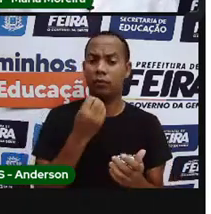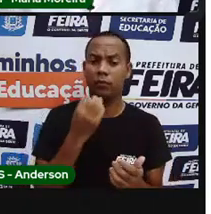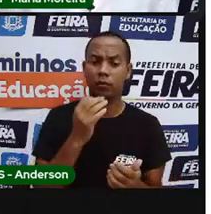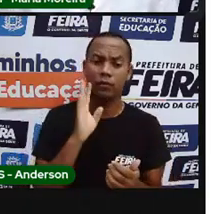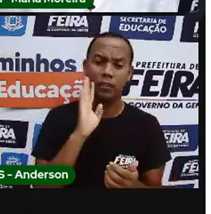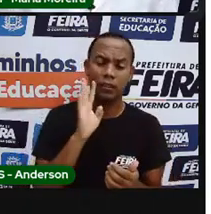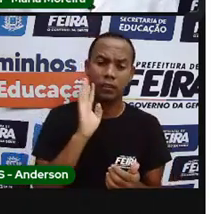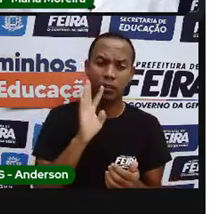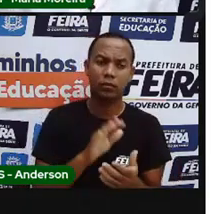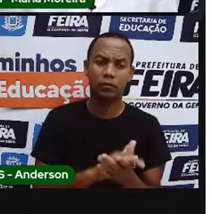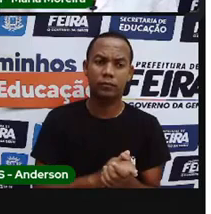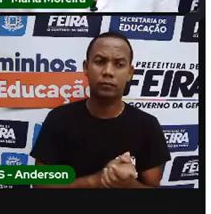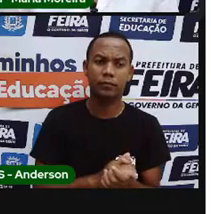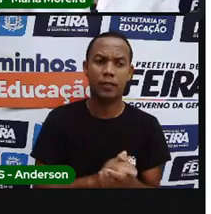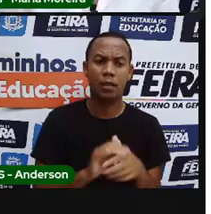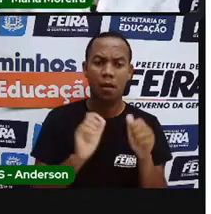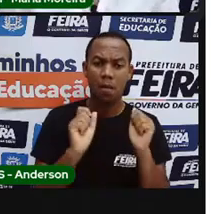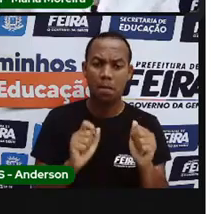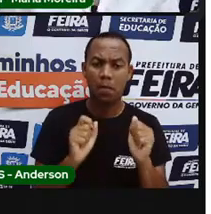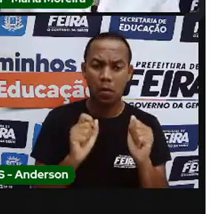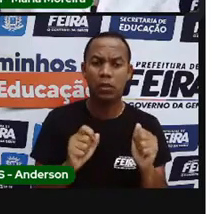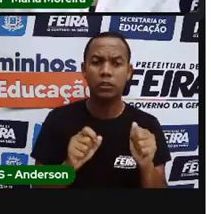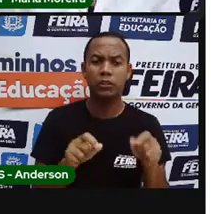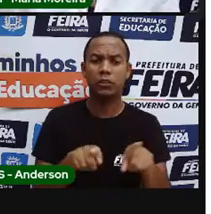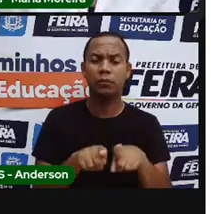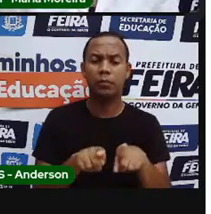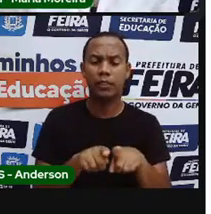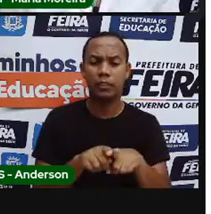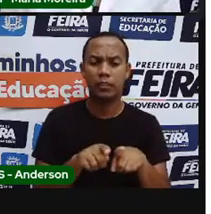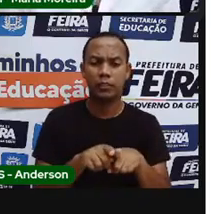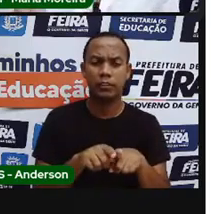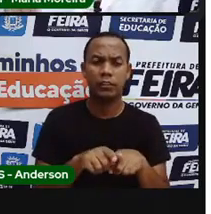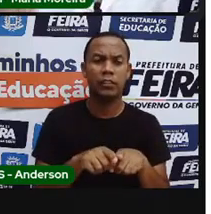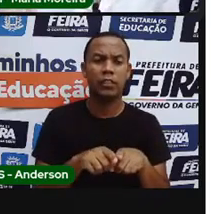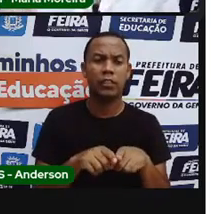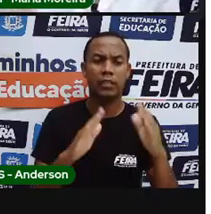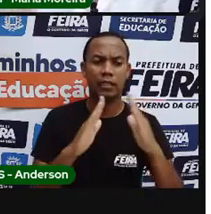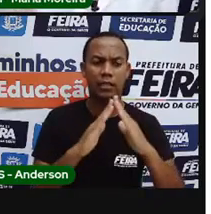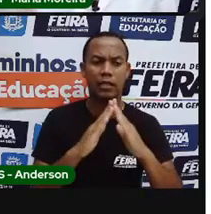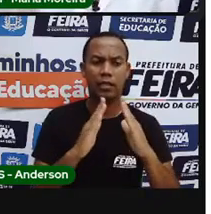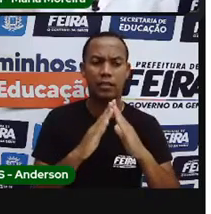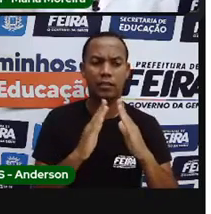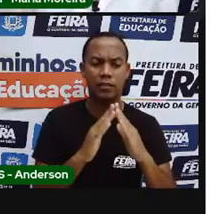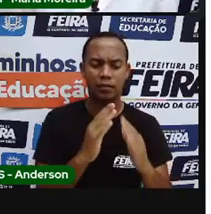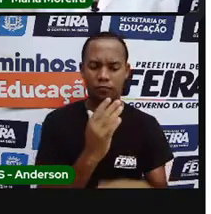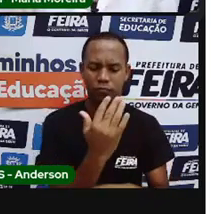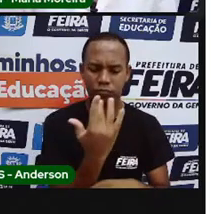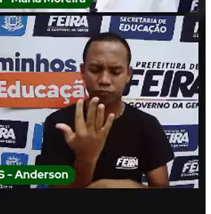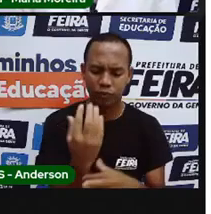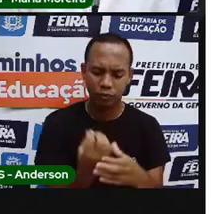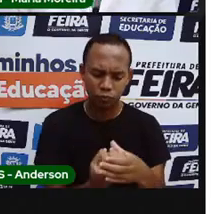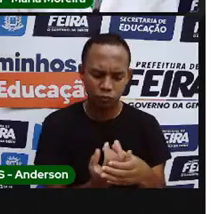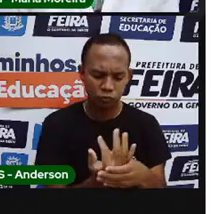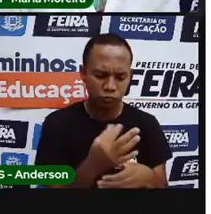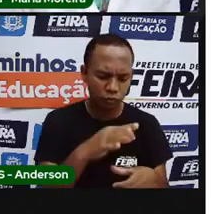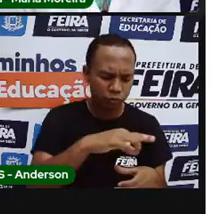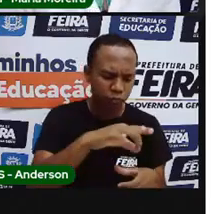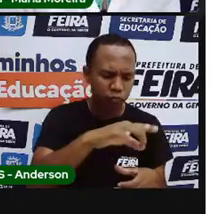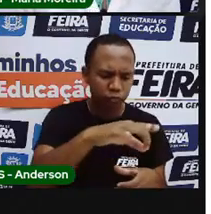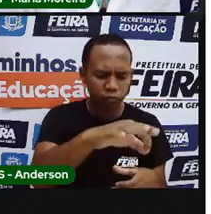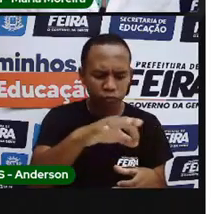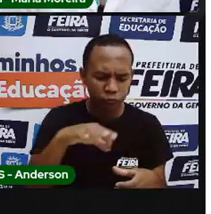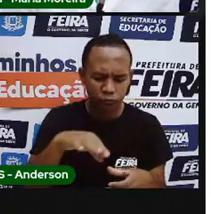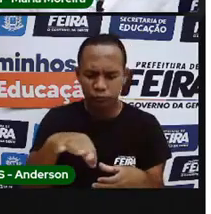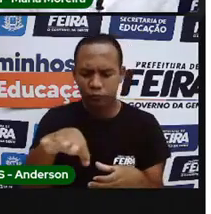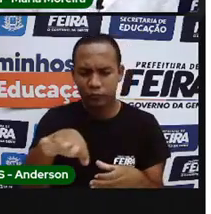Reutilizando. Não é isso? Então, eu posso fazer um jardim vindo na minha casa, pegando as mudinhas e bolando as latinhas? Posso sim. E posso construir